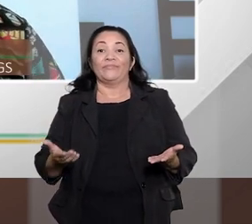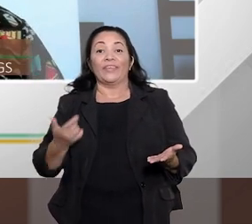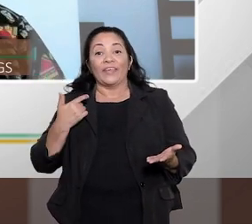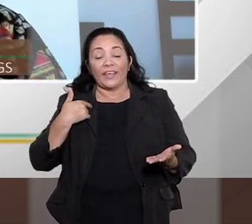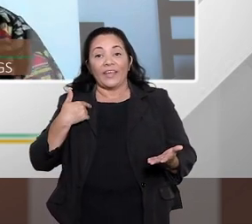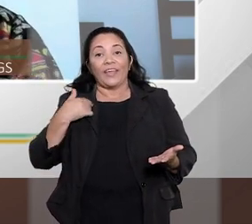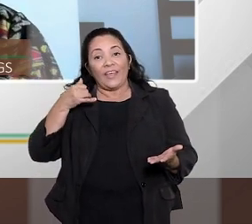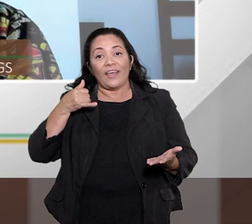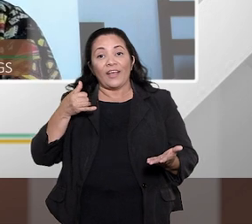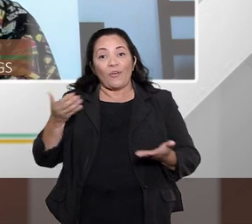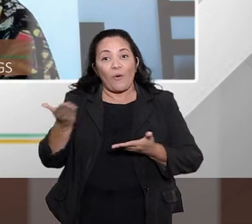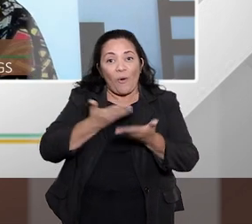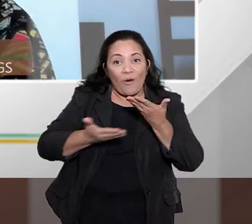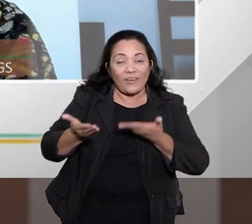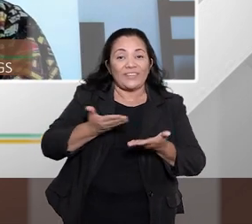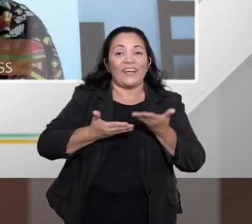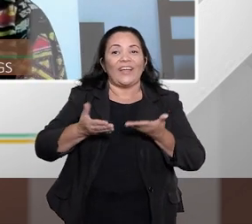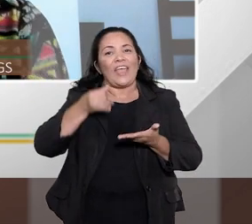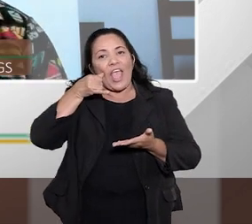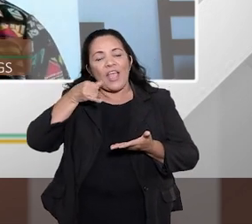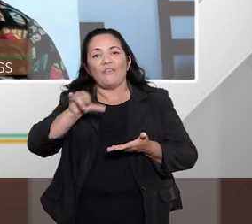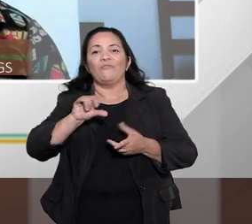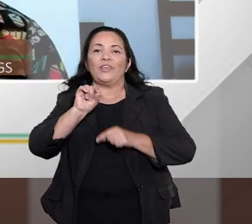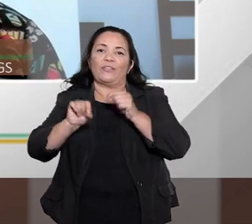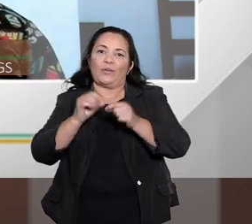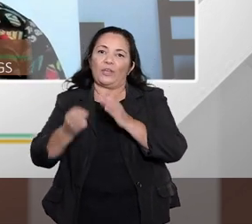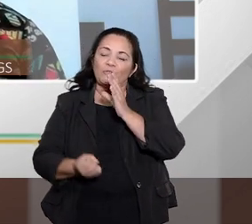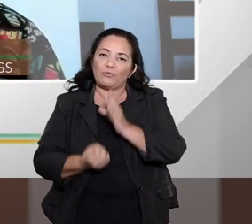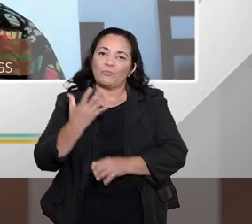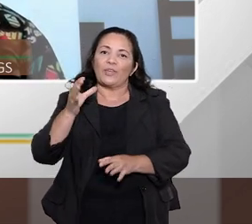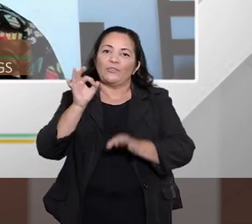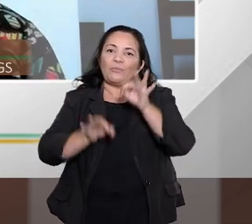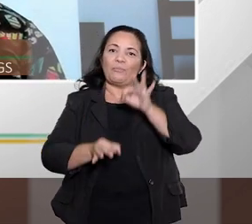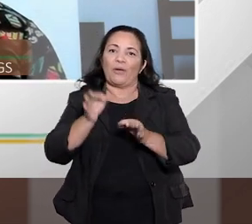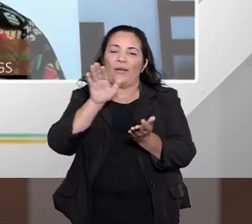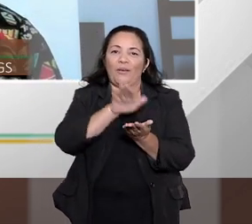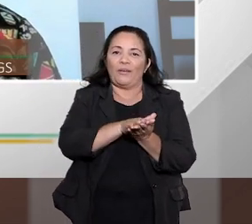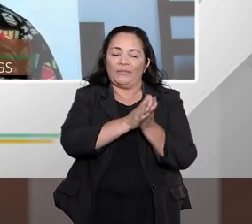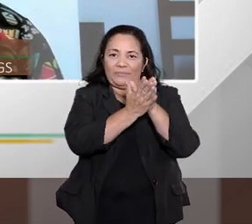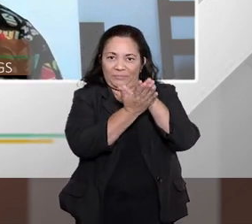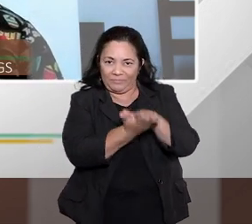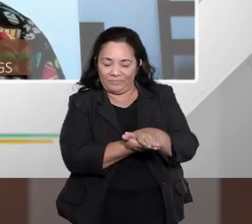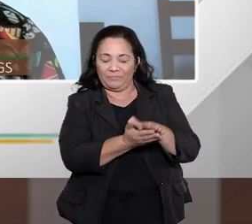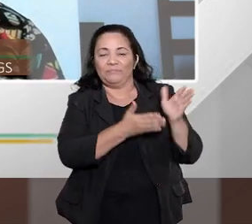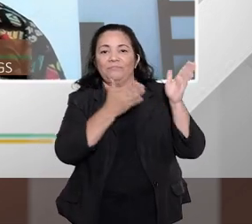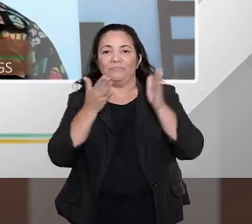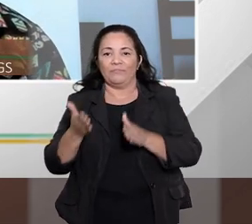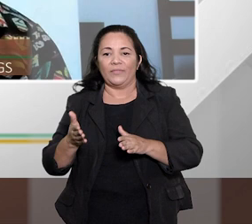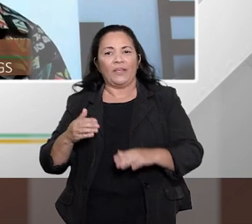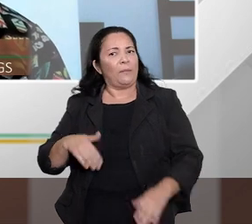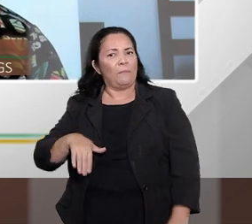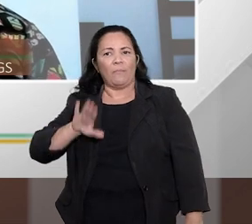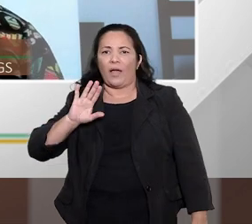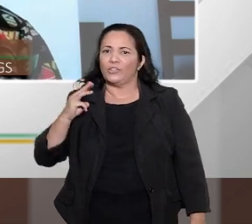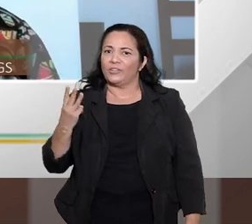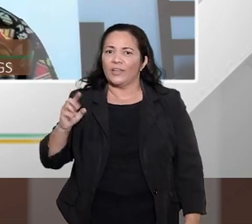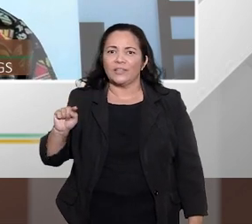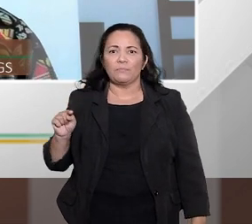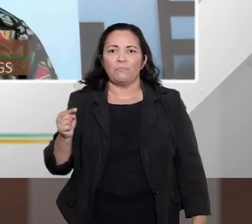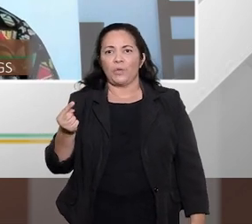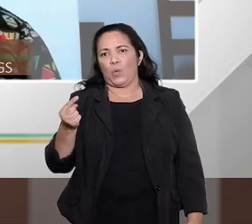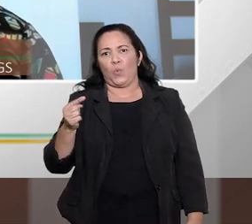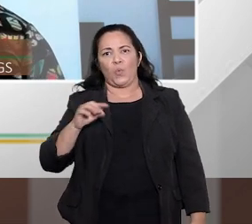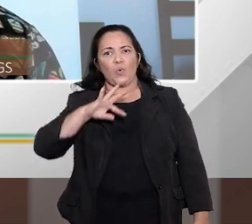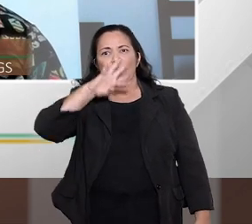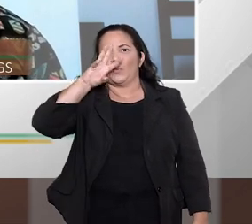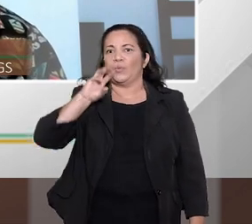a judicialização eles tem núcleos de tratamento ao superendividamento são mais de 3 mil no país